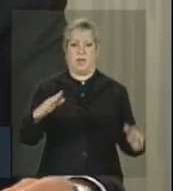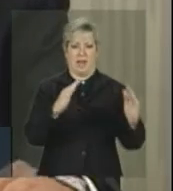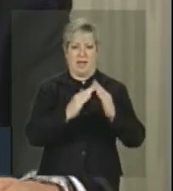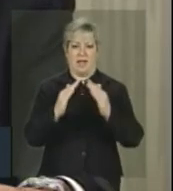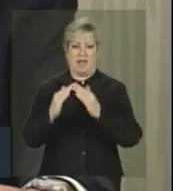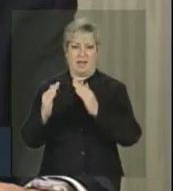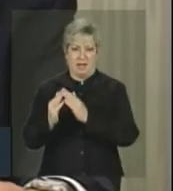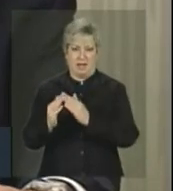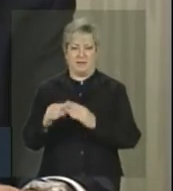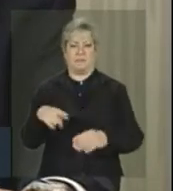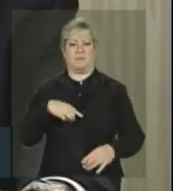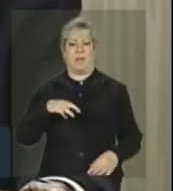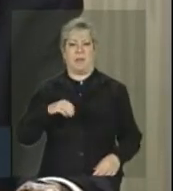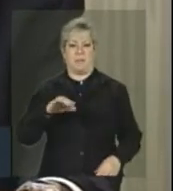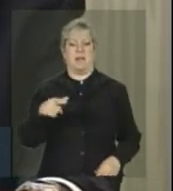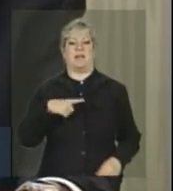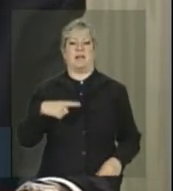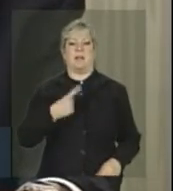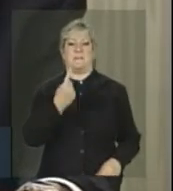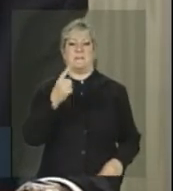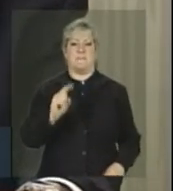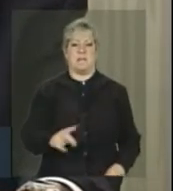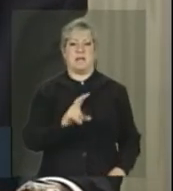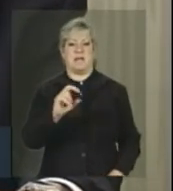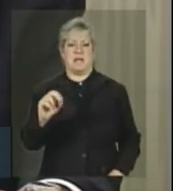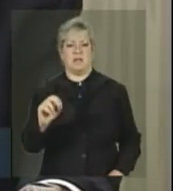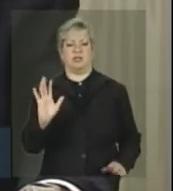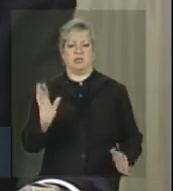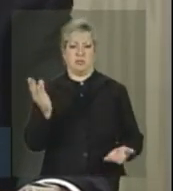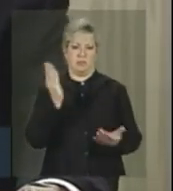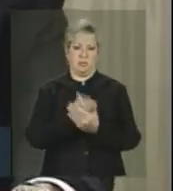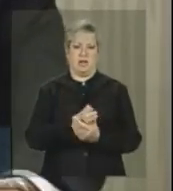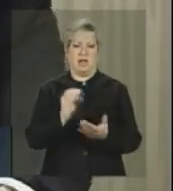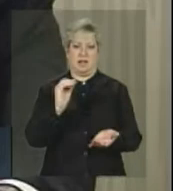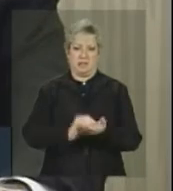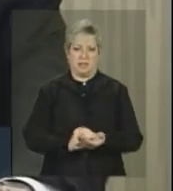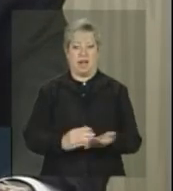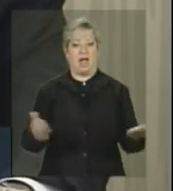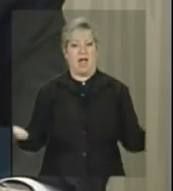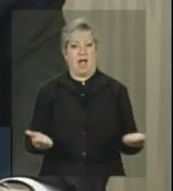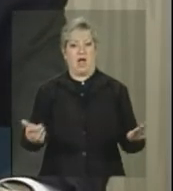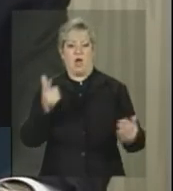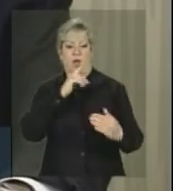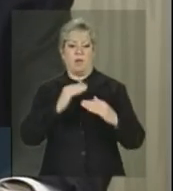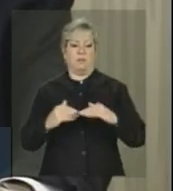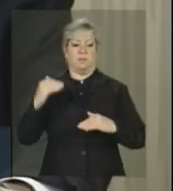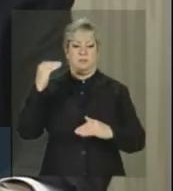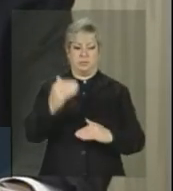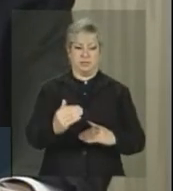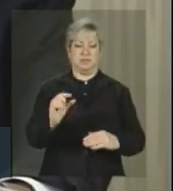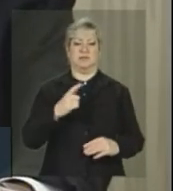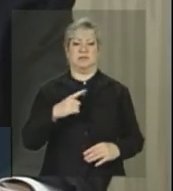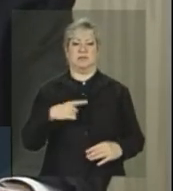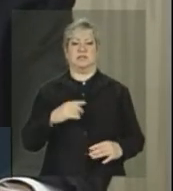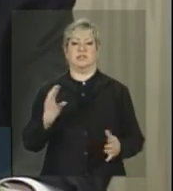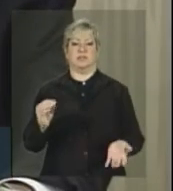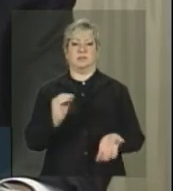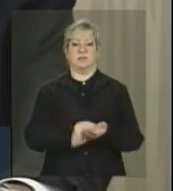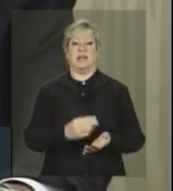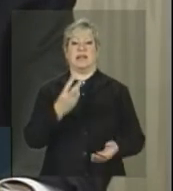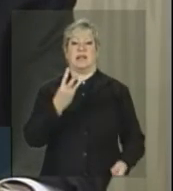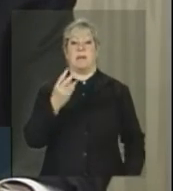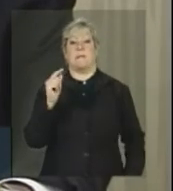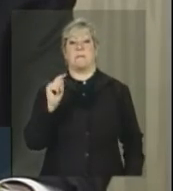eram 1.500 cadastrados, nós dobramos, superamos a meta, nós conseguimos cadastrar, até o final desse ano, 3.000